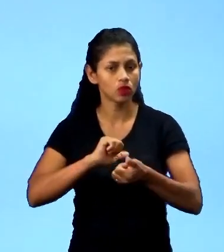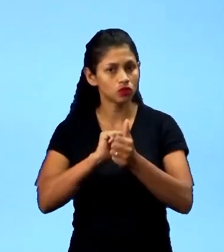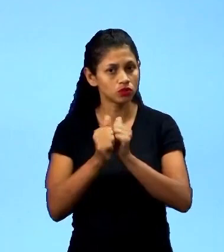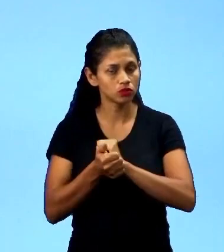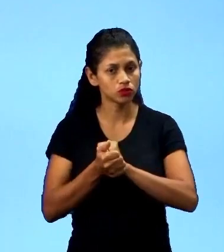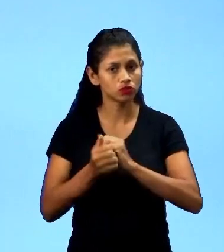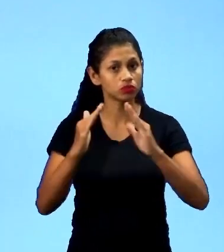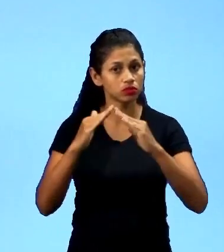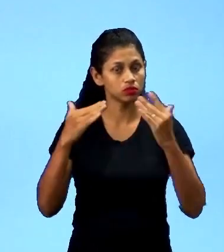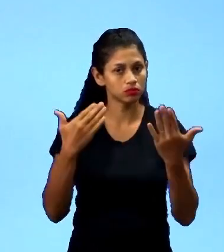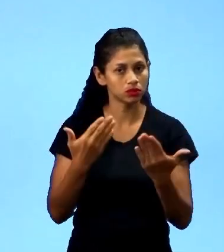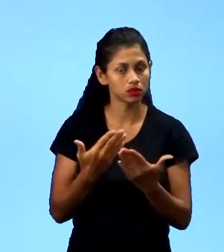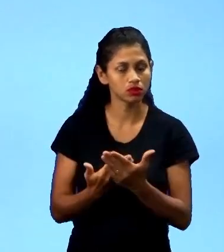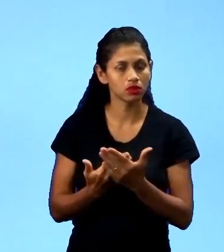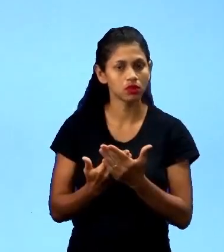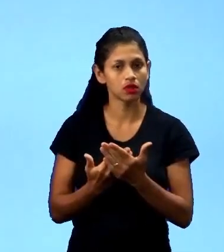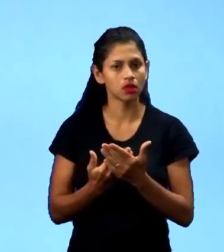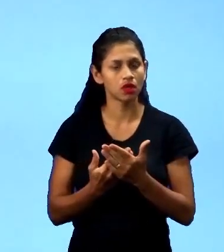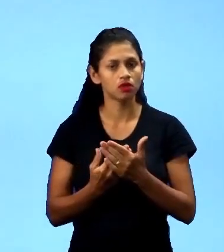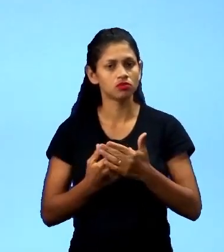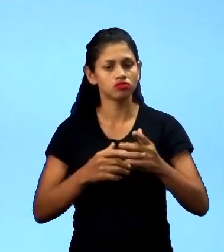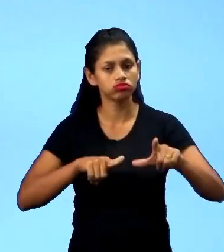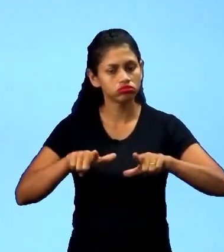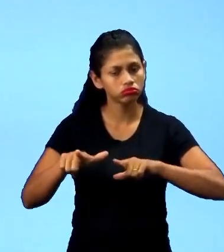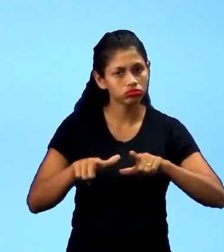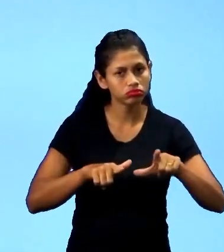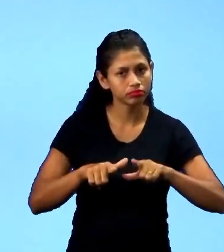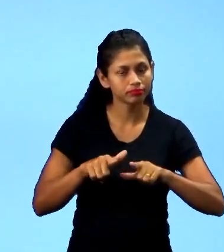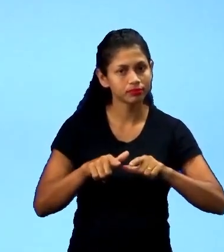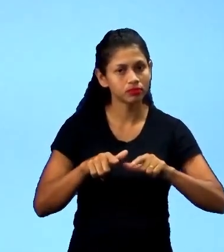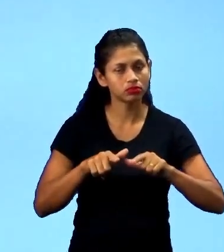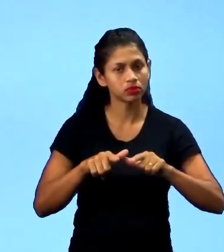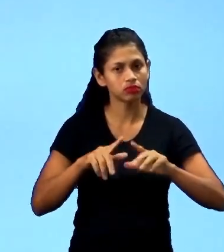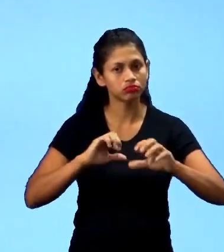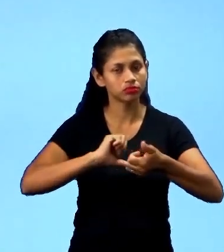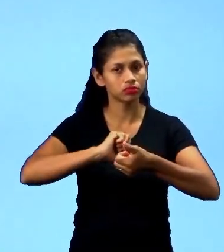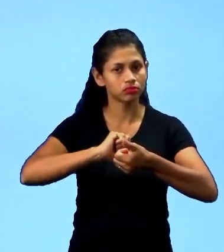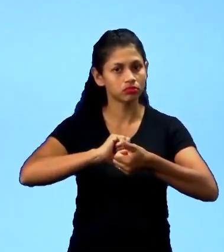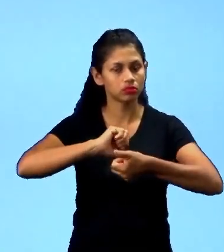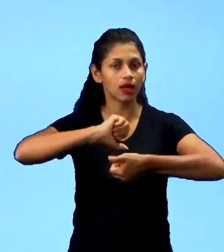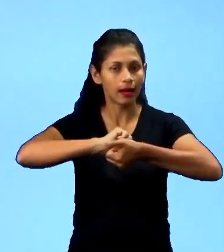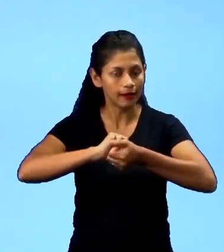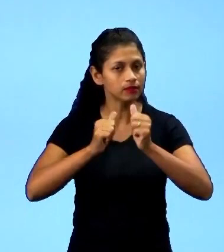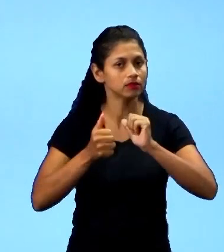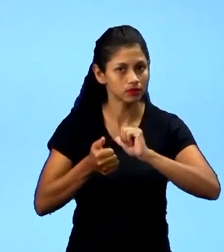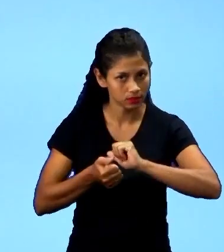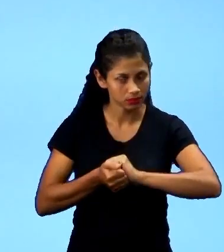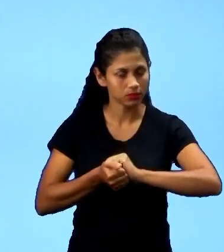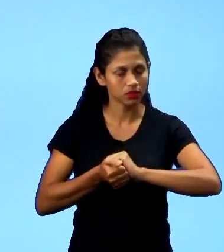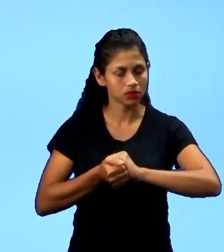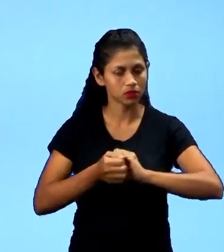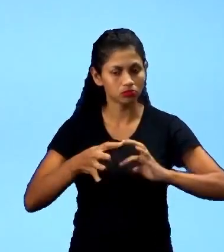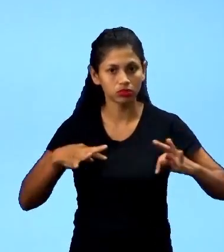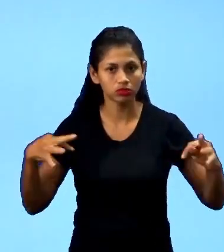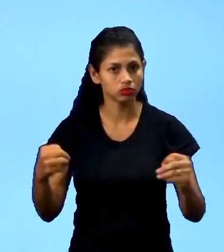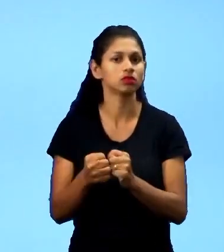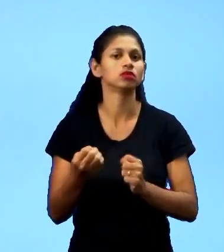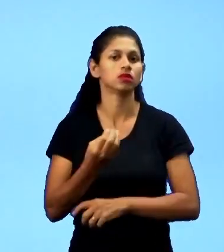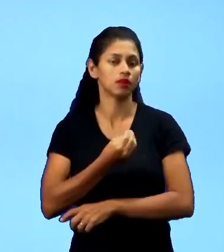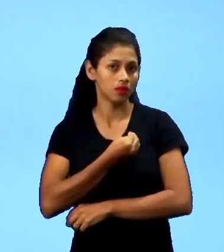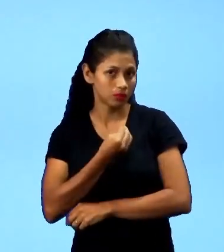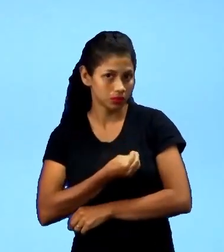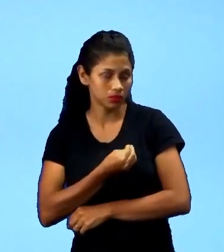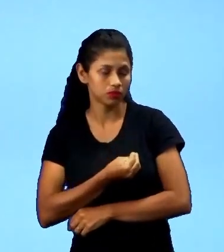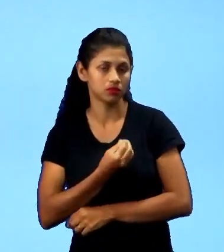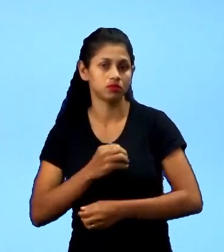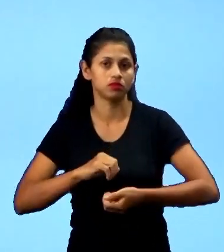trabalhando com adaptações para que possa incluir todos. Tranquilo até aí? Então, a gente compreendendo um pouco sobre o esporte